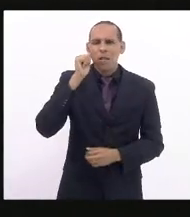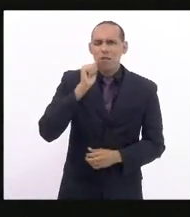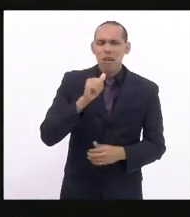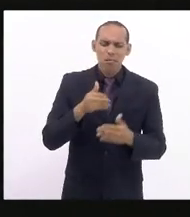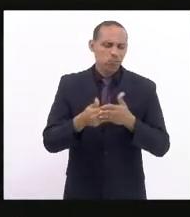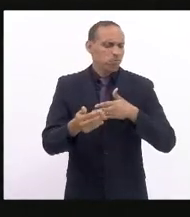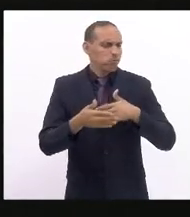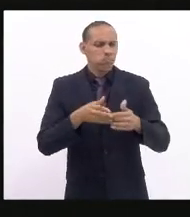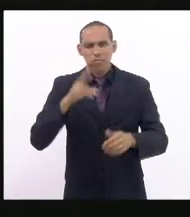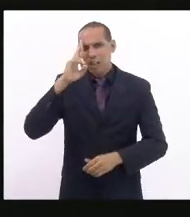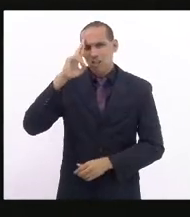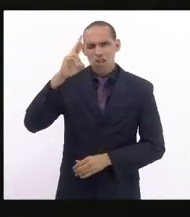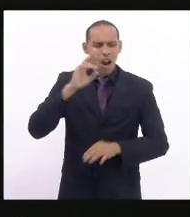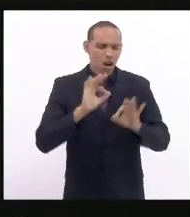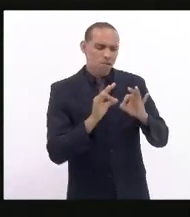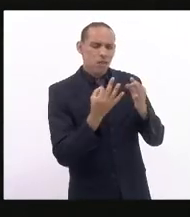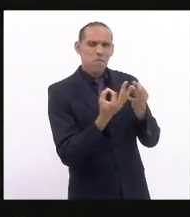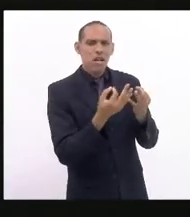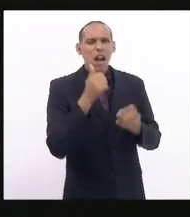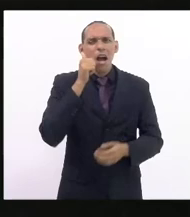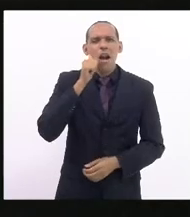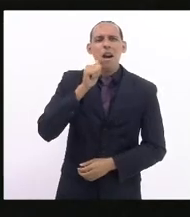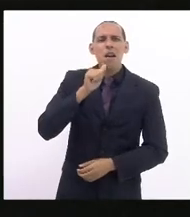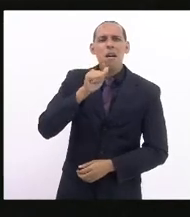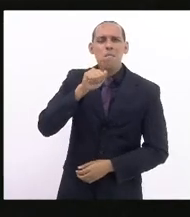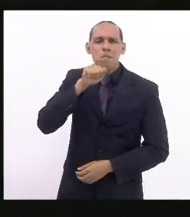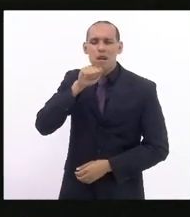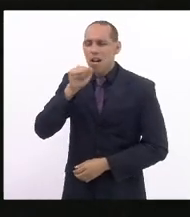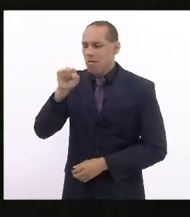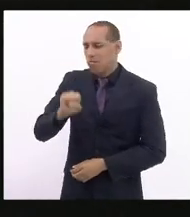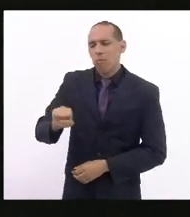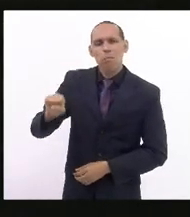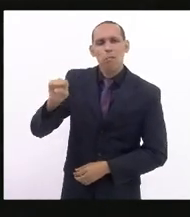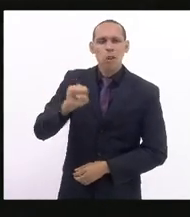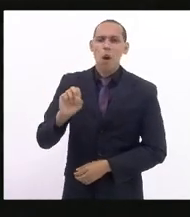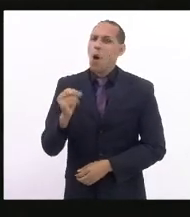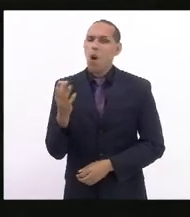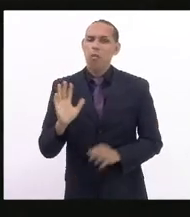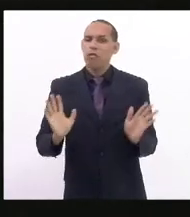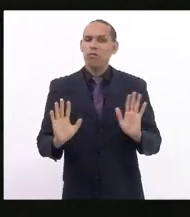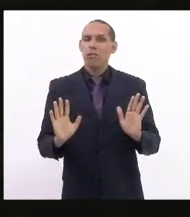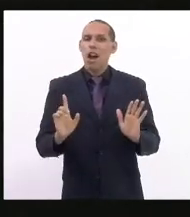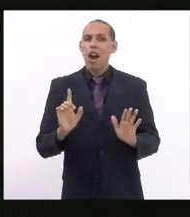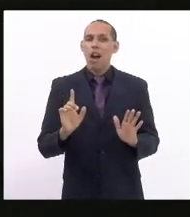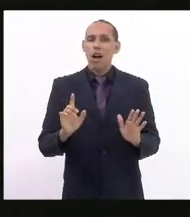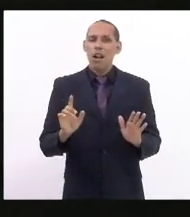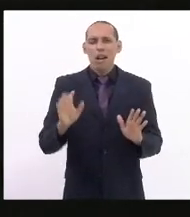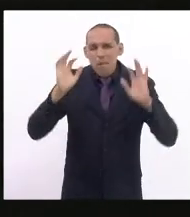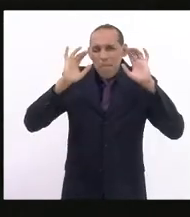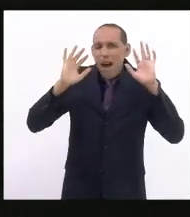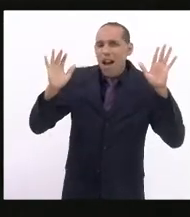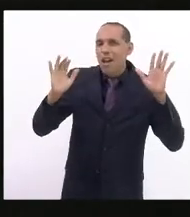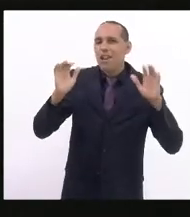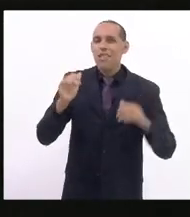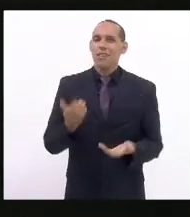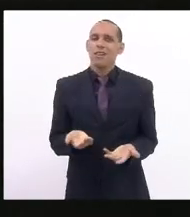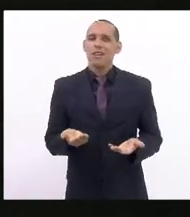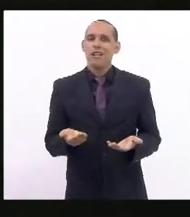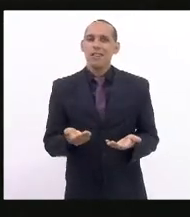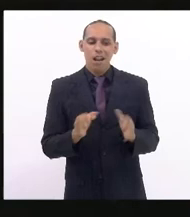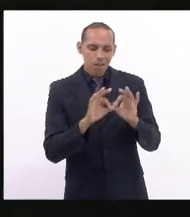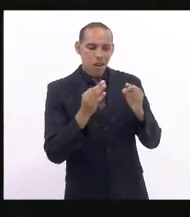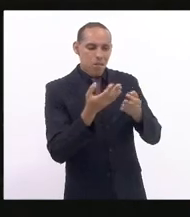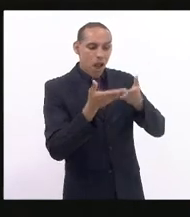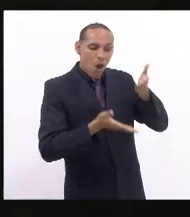chefes de família, mães solos ou não, hoje não podemos imaginar a manutenção de uma